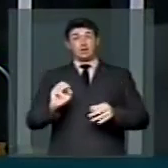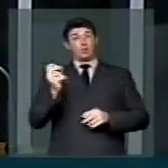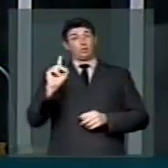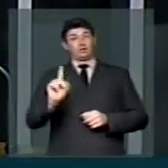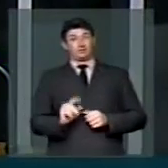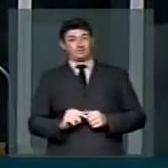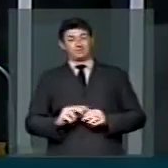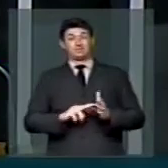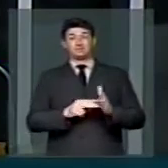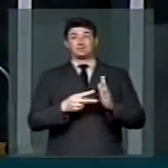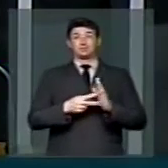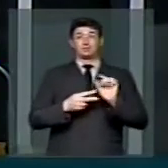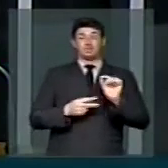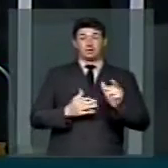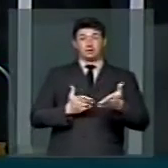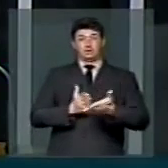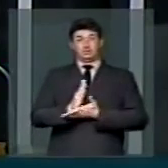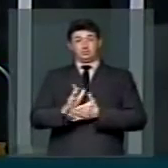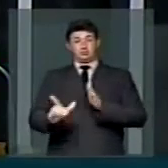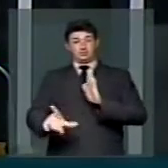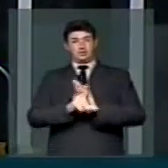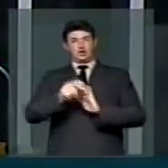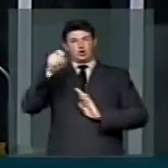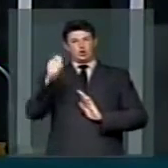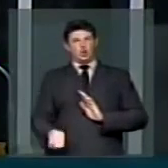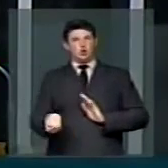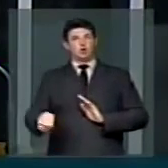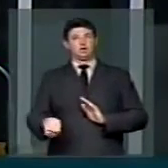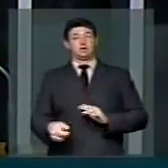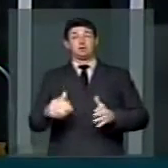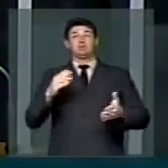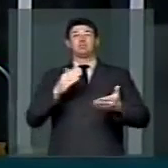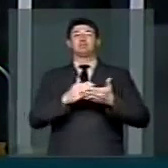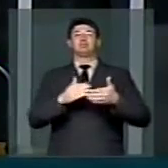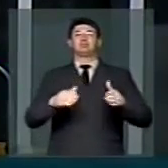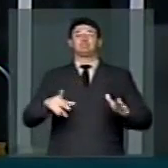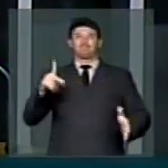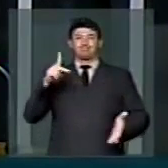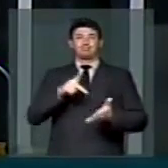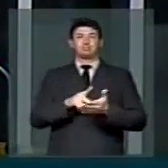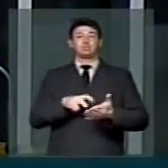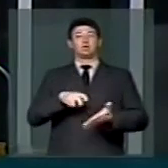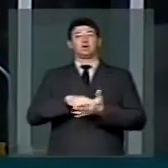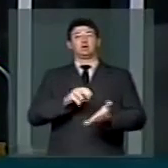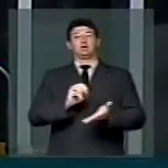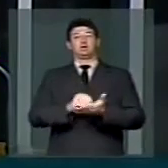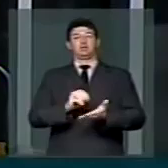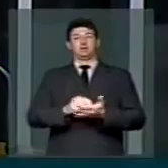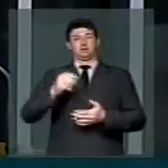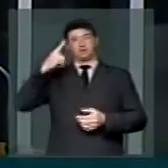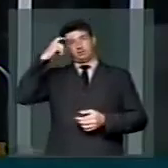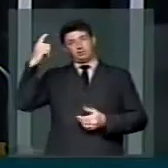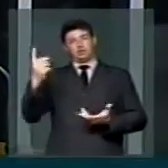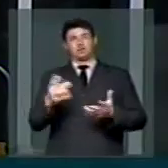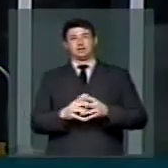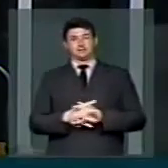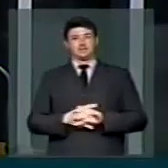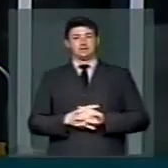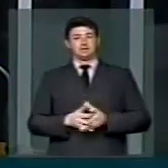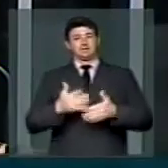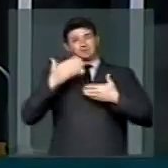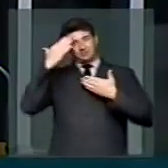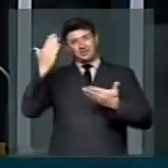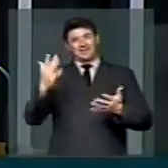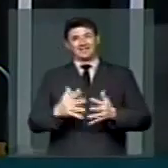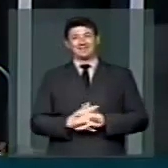Ou seja, aprovarmos leis mais duras para acabar de vez com a impunidade e a criminalidade. Meu muito